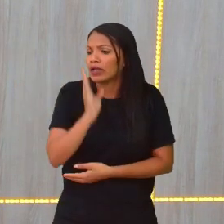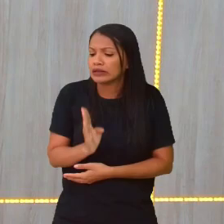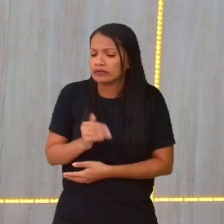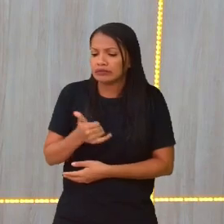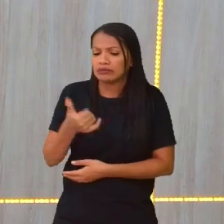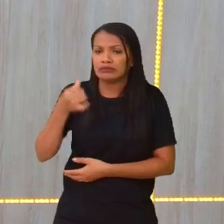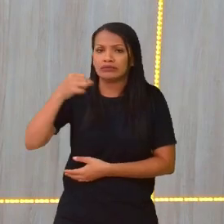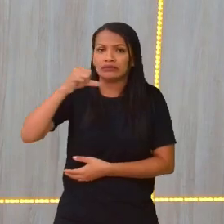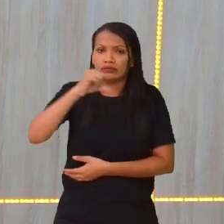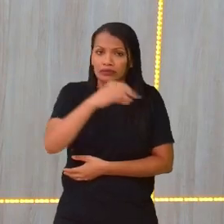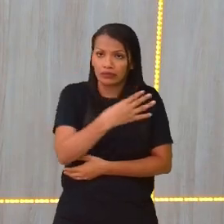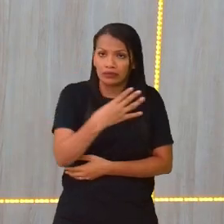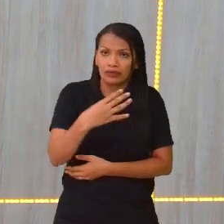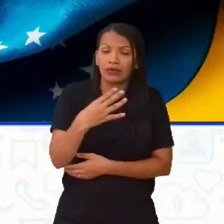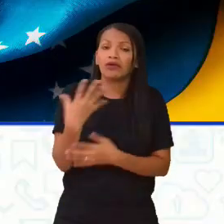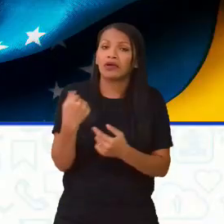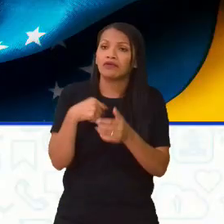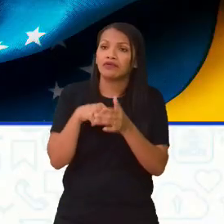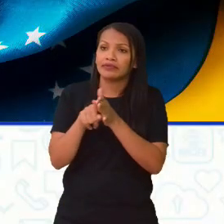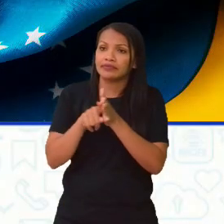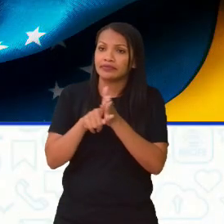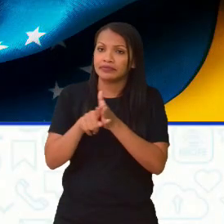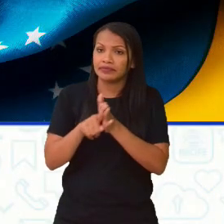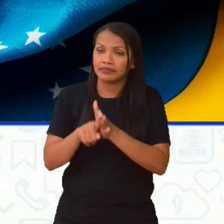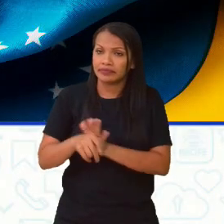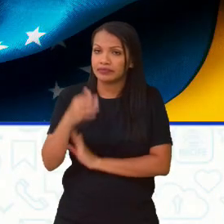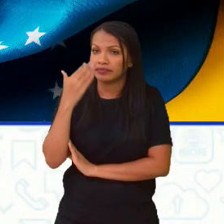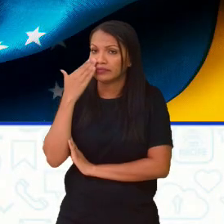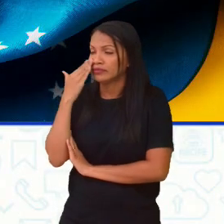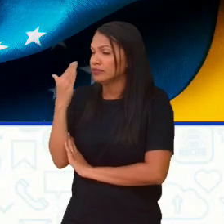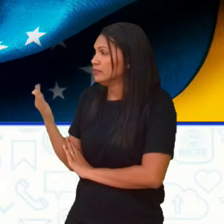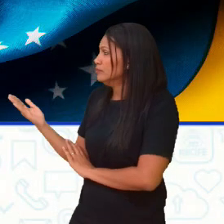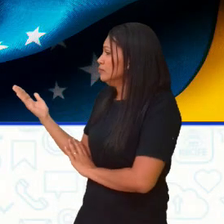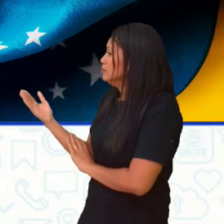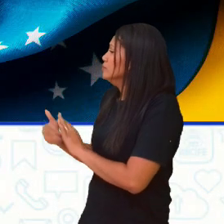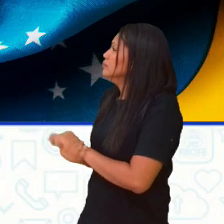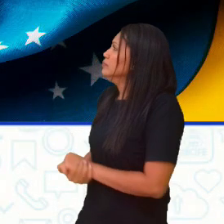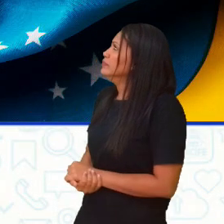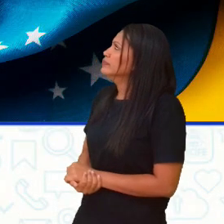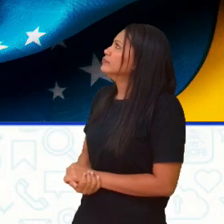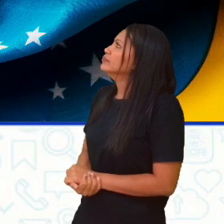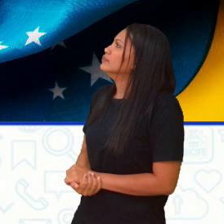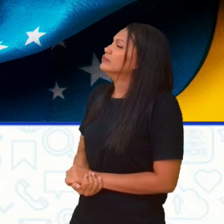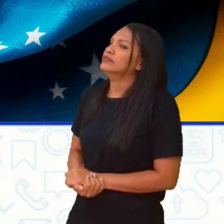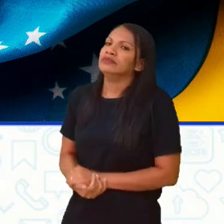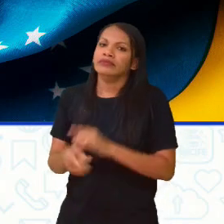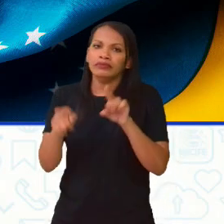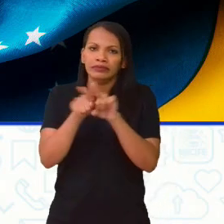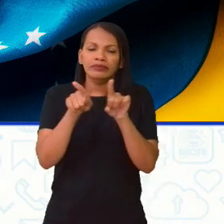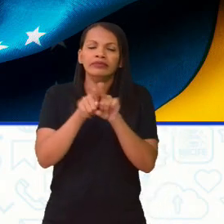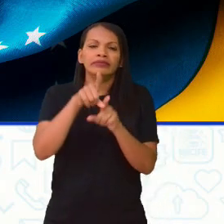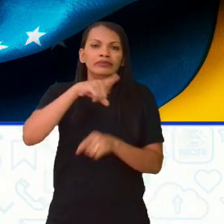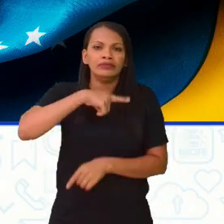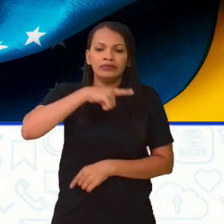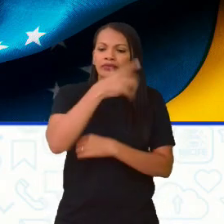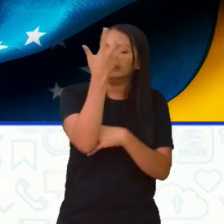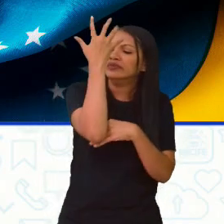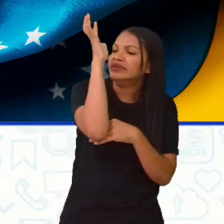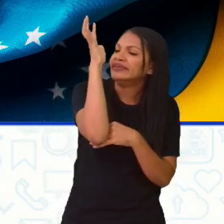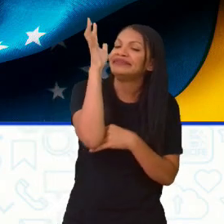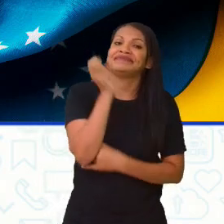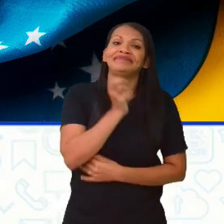1994, então eu vou pesquisar. E aqui está o nosso editorial, que está disponível na árvore do livro, caso